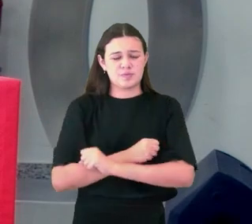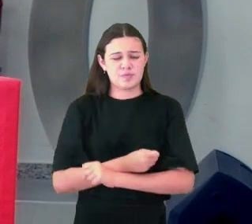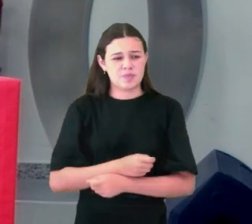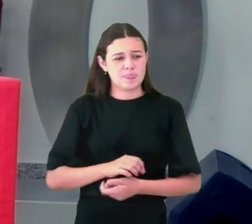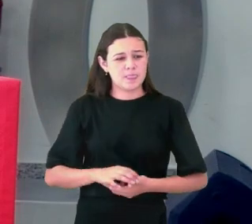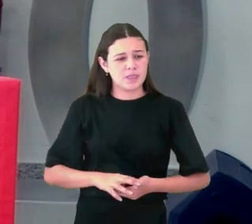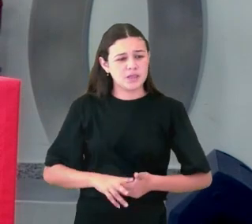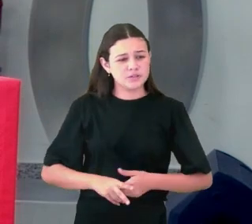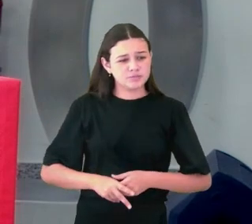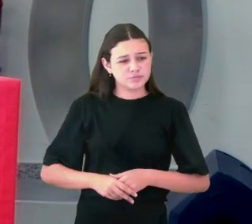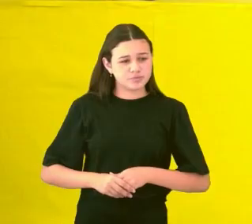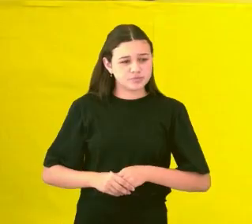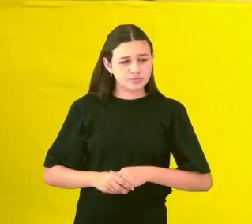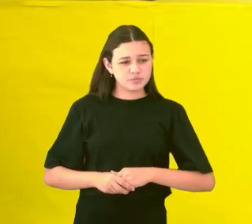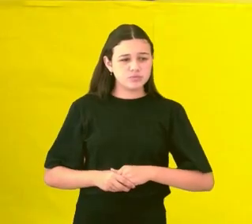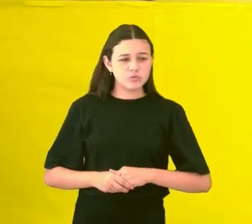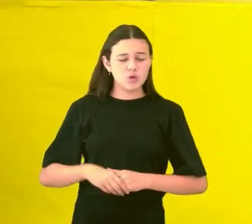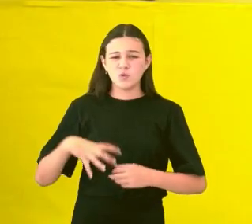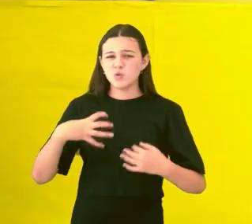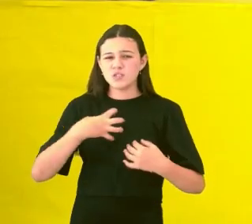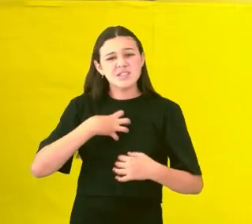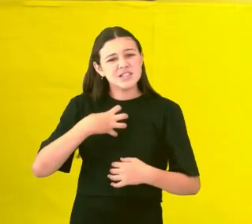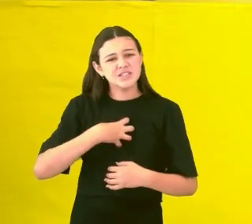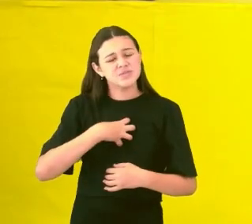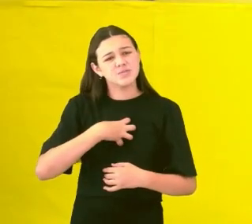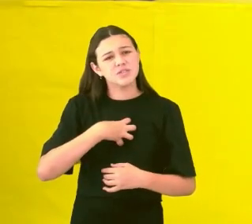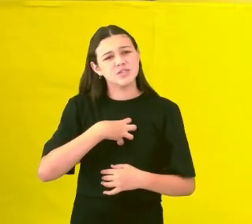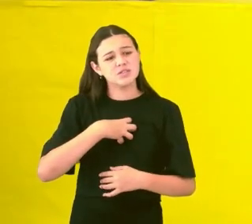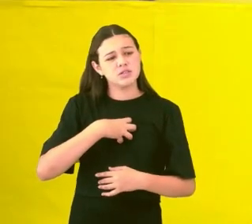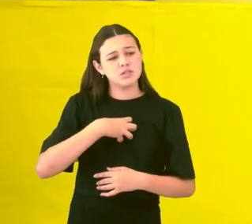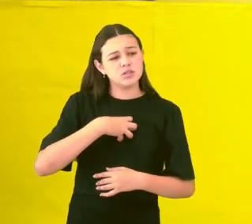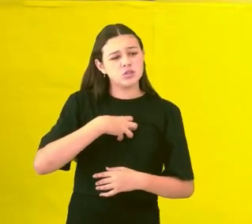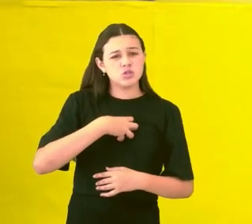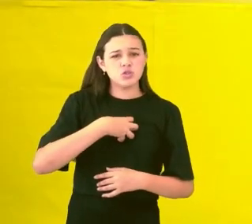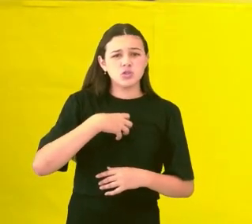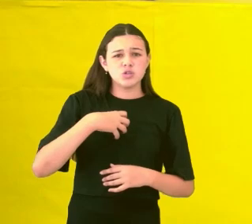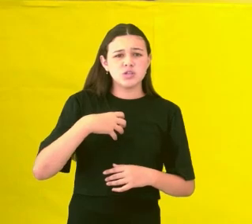aqui, sem nenhuma dificuldade, grande parte disso, irmãos,